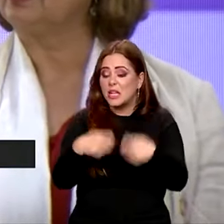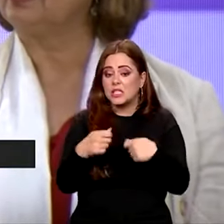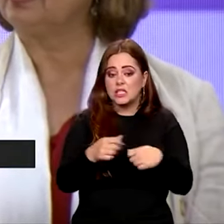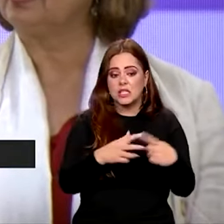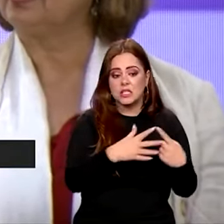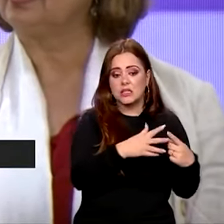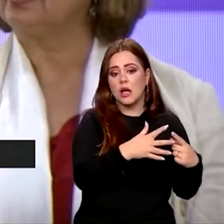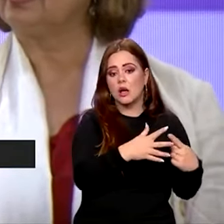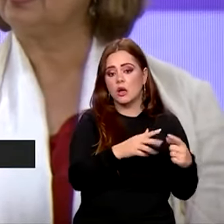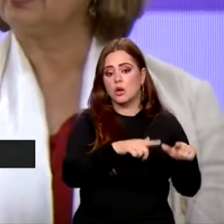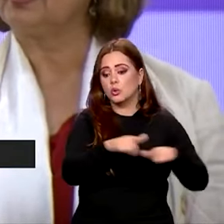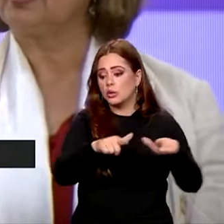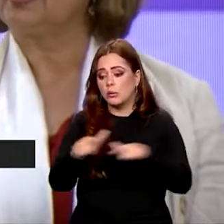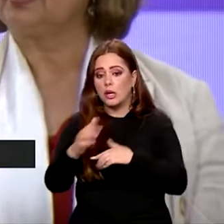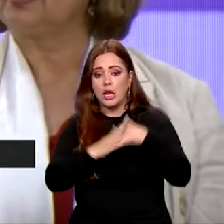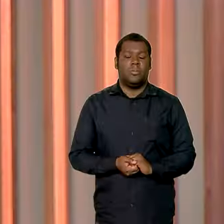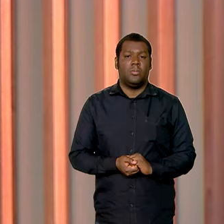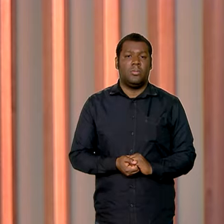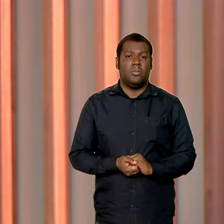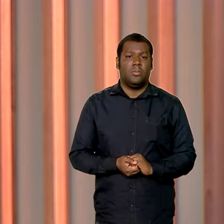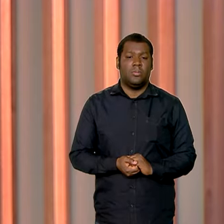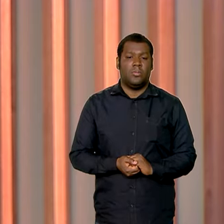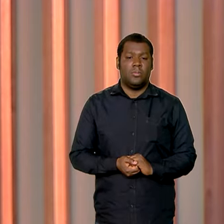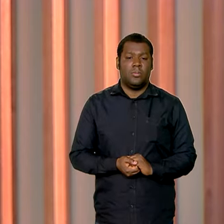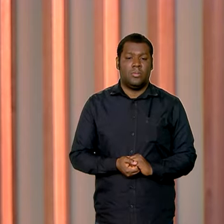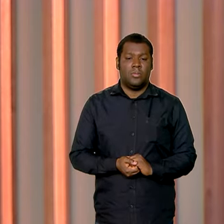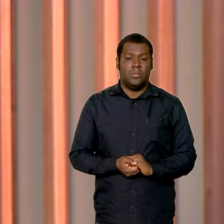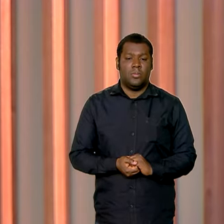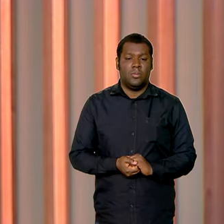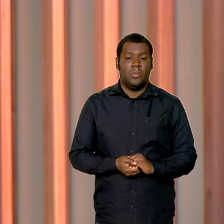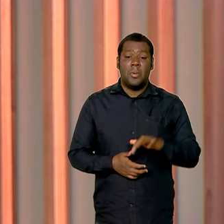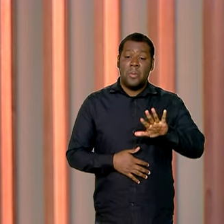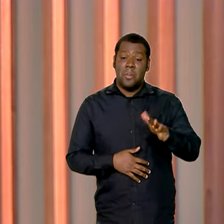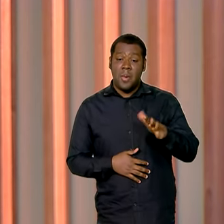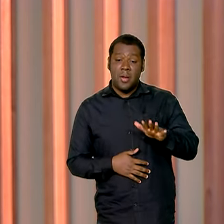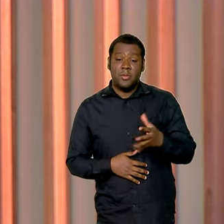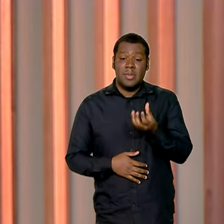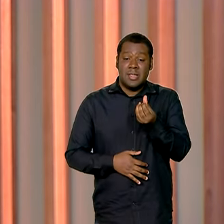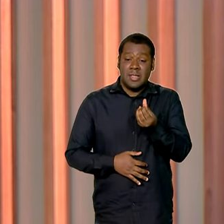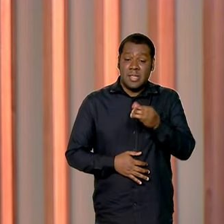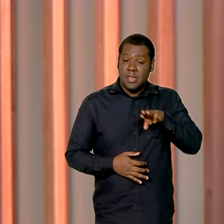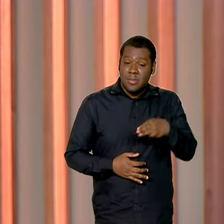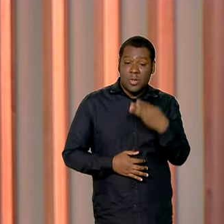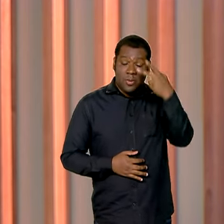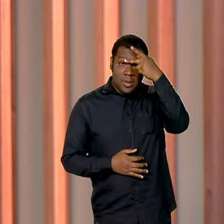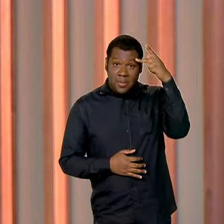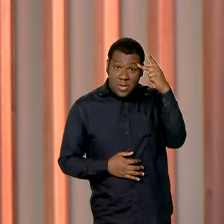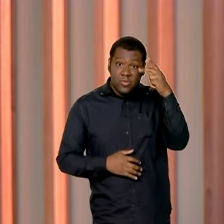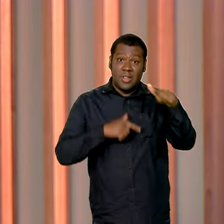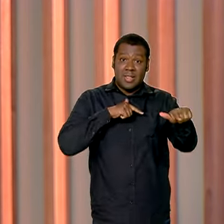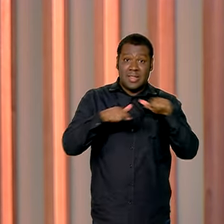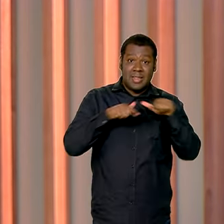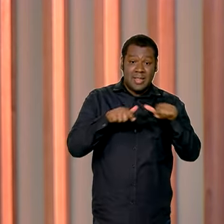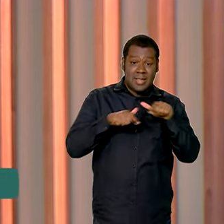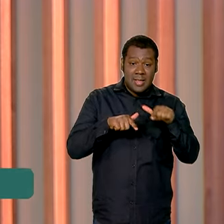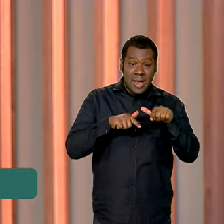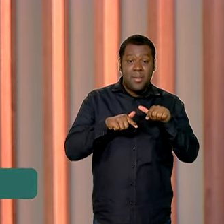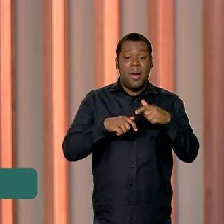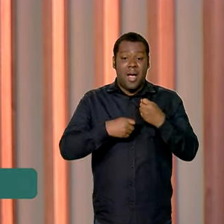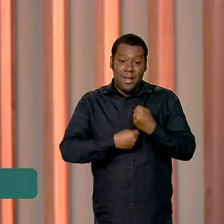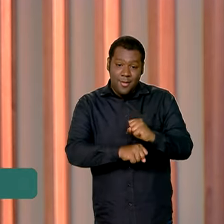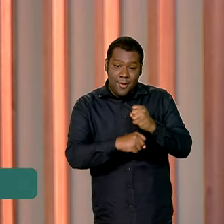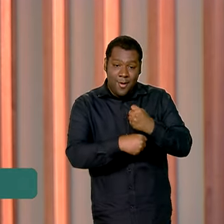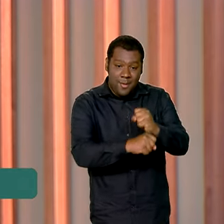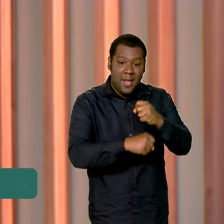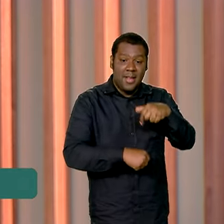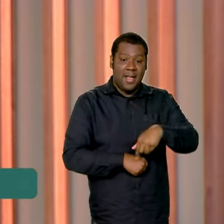benefício do cumprimento da lei. Aproximadamente 6 milhões de pessoas atuam no chamado trabalho doméstico